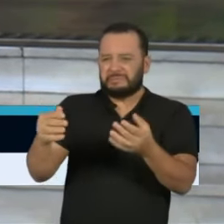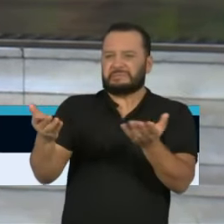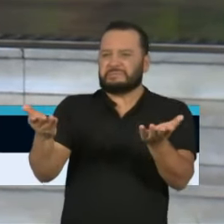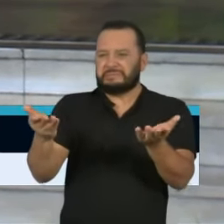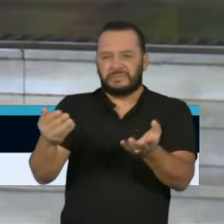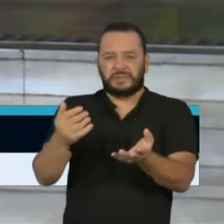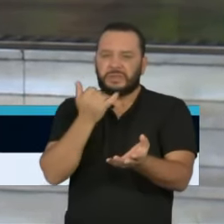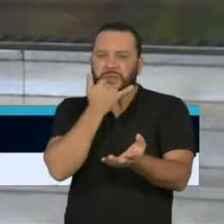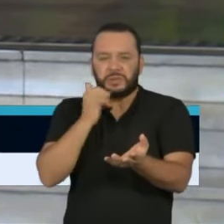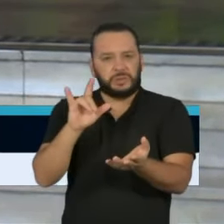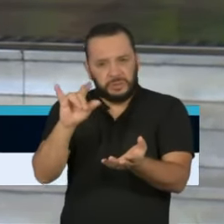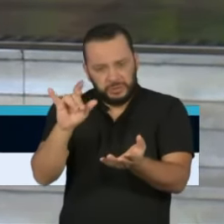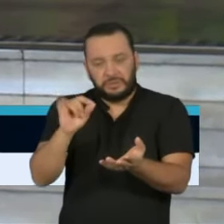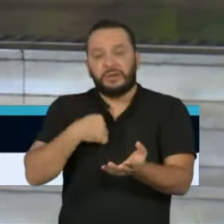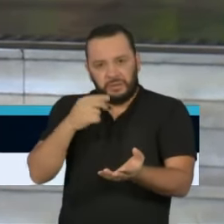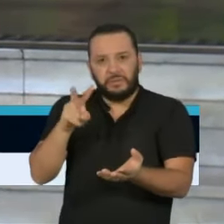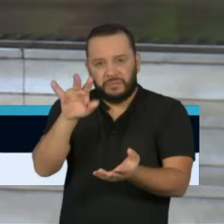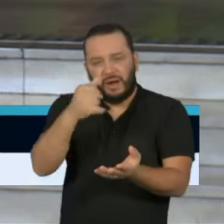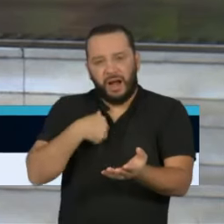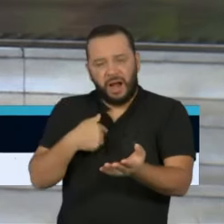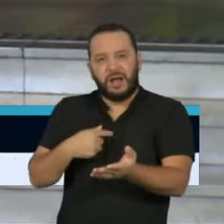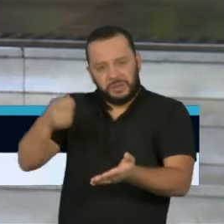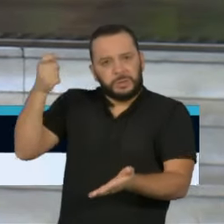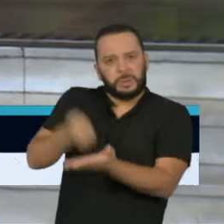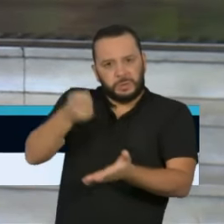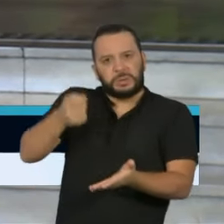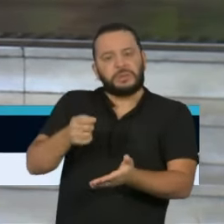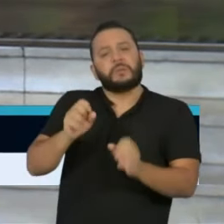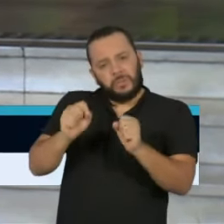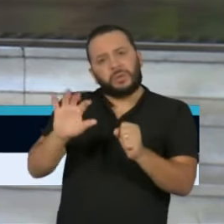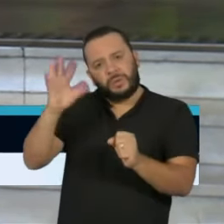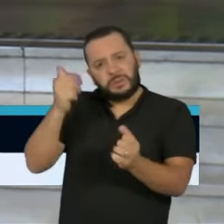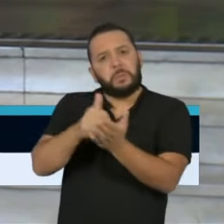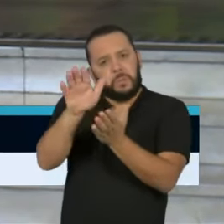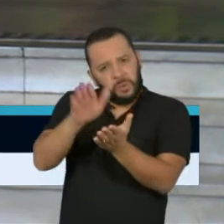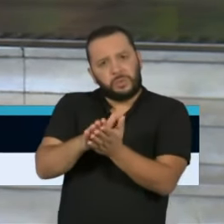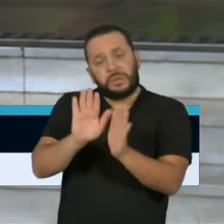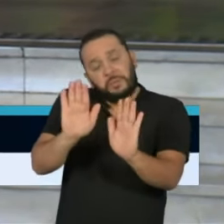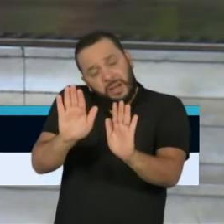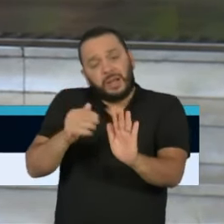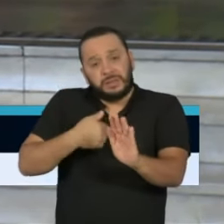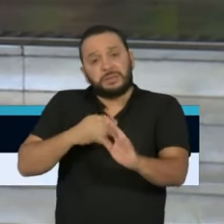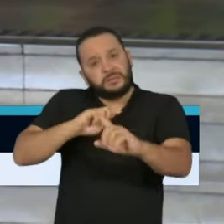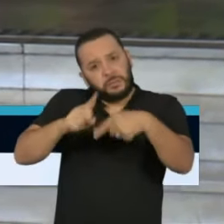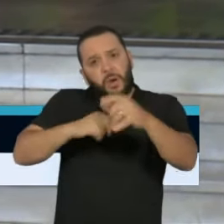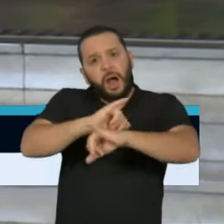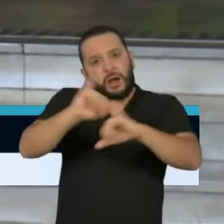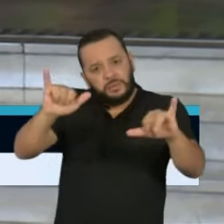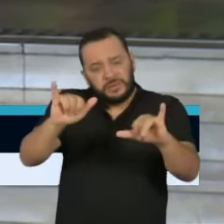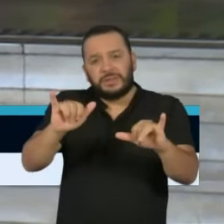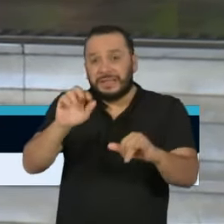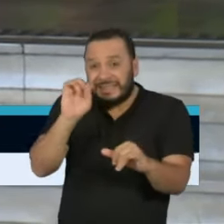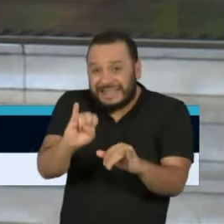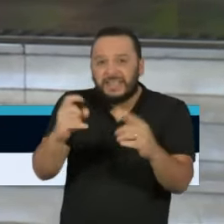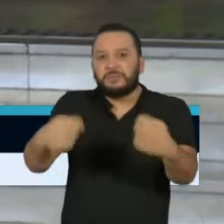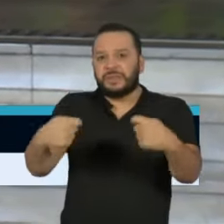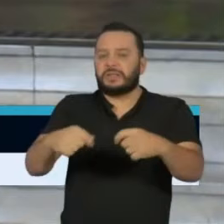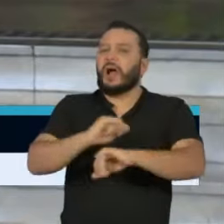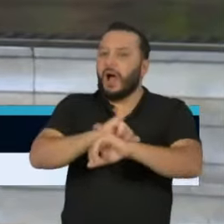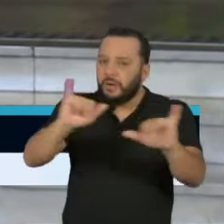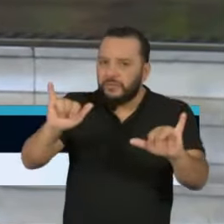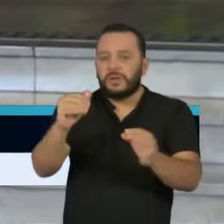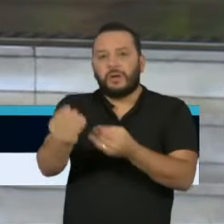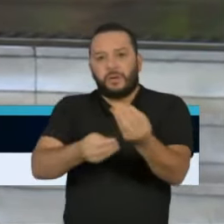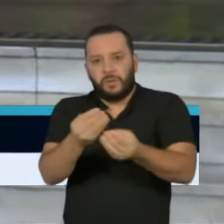complementaremos com outras medidas e vamos anunciando isso gradualmente, se necessário for. Nesse